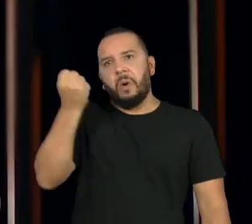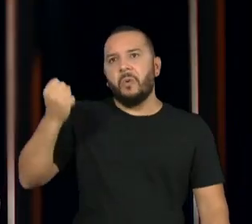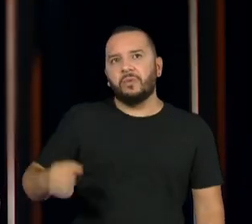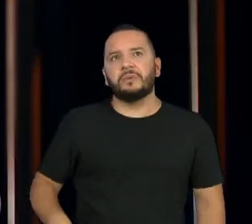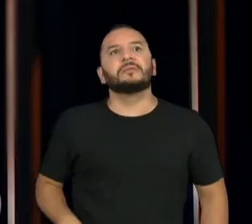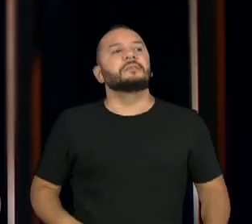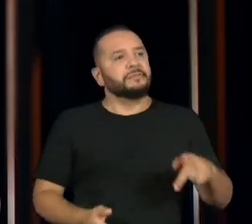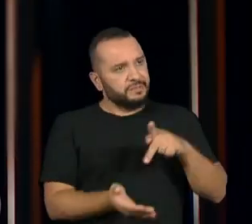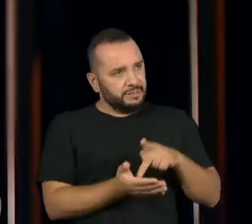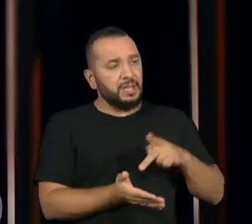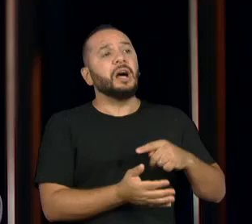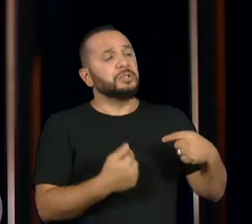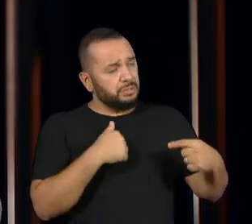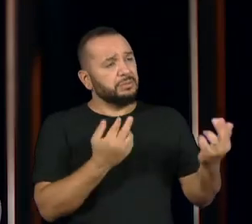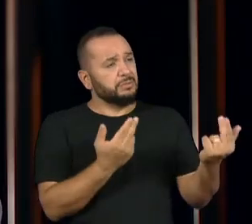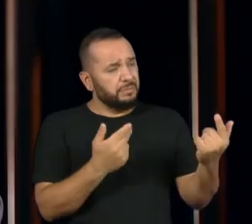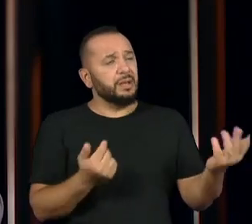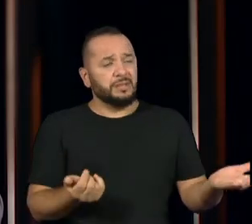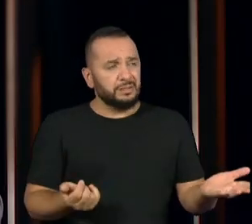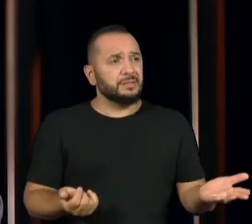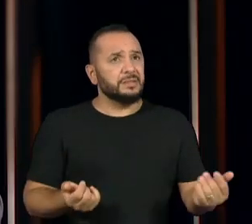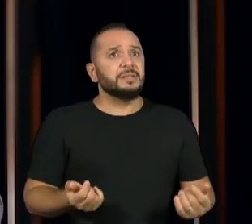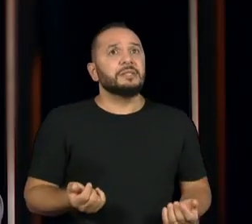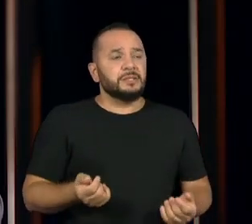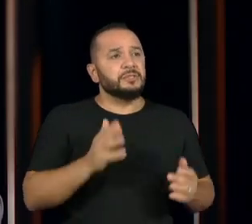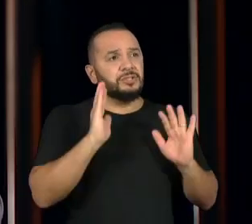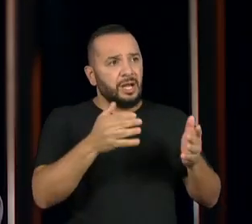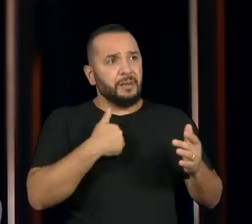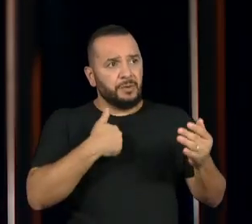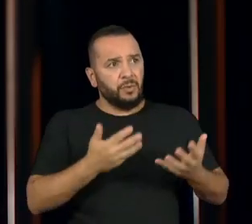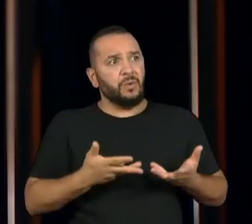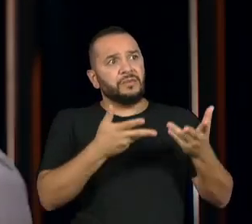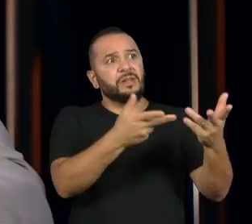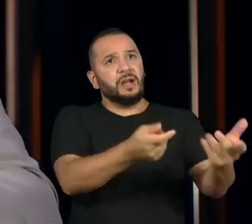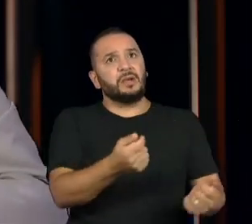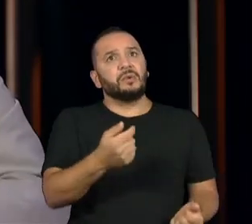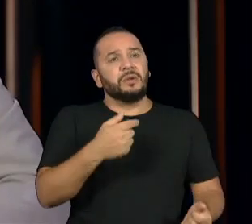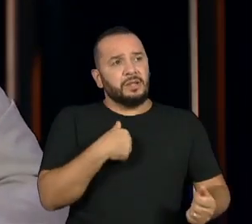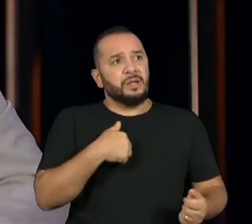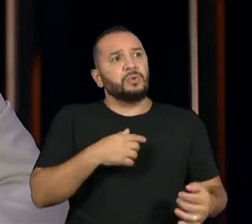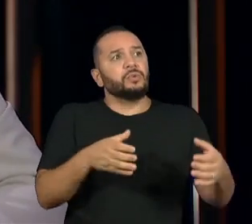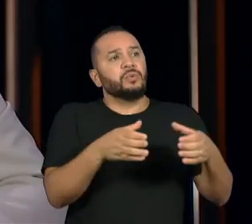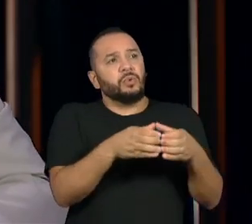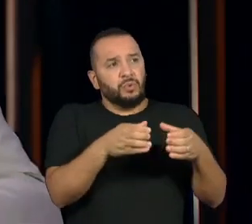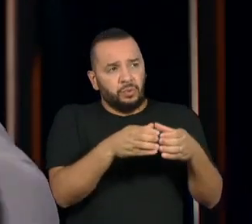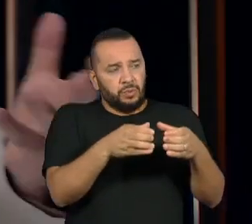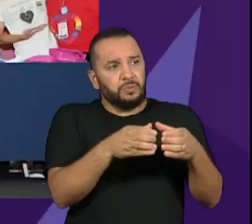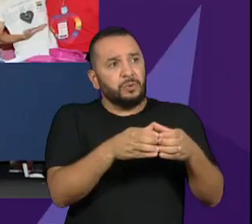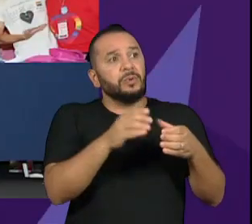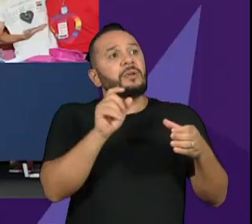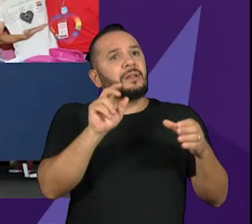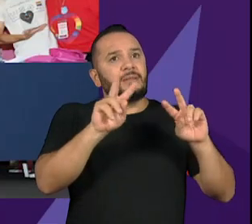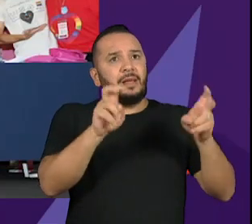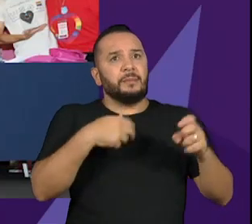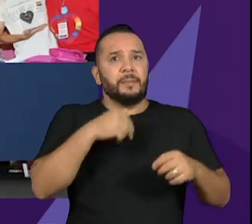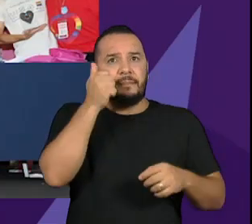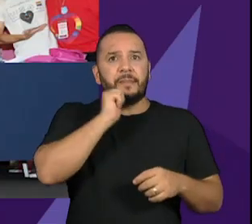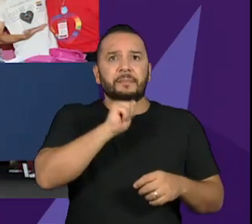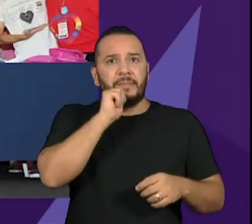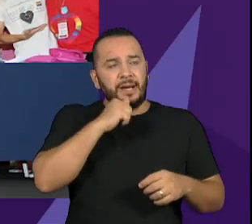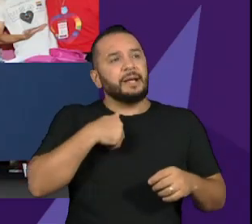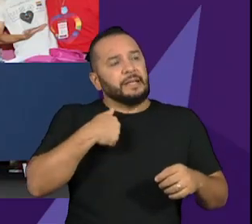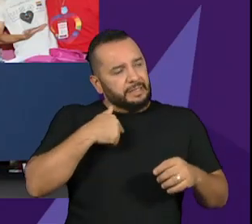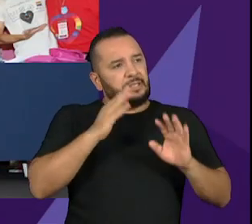fico também. Eu tive a honra de ser convidado para ser membro do Mães pela Diversidade, que é um grupo de mães. Que legal.